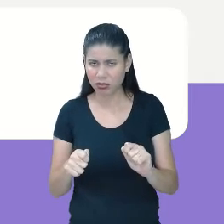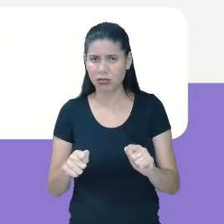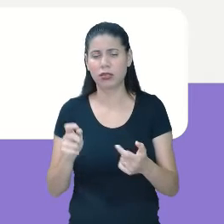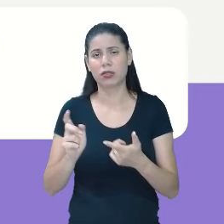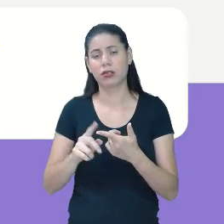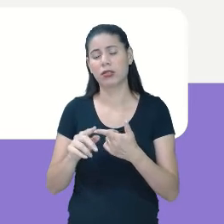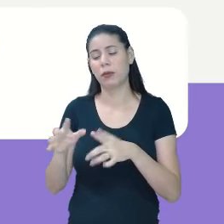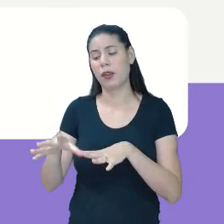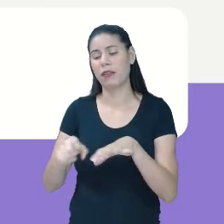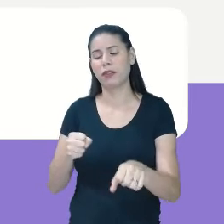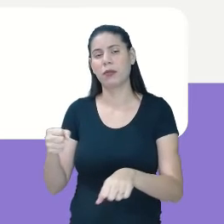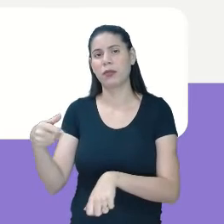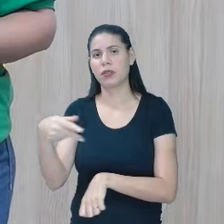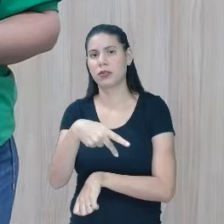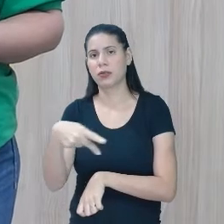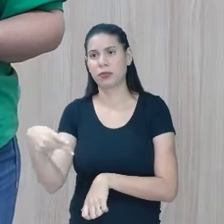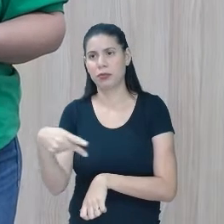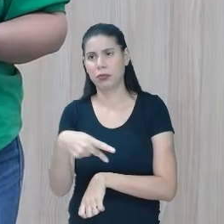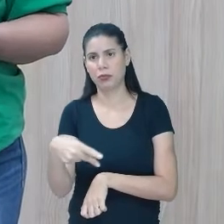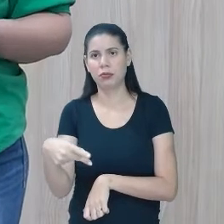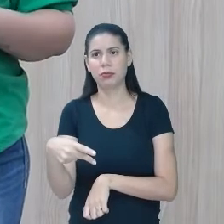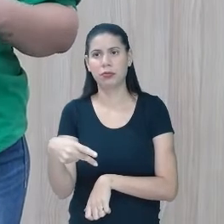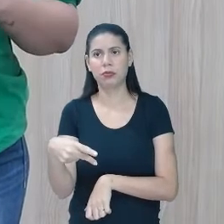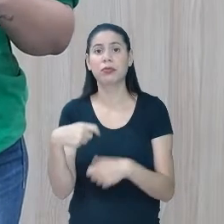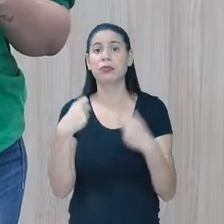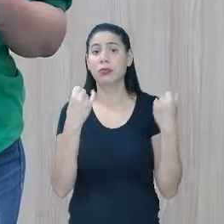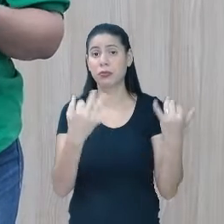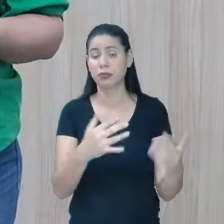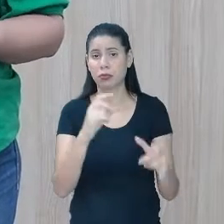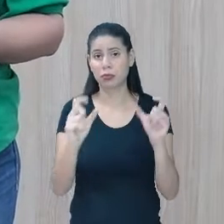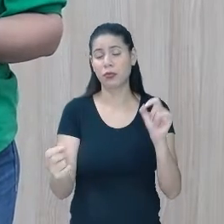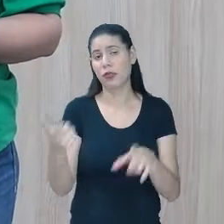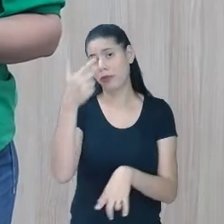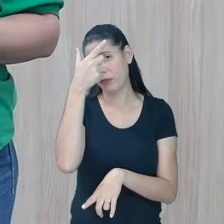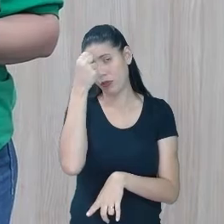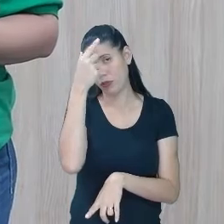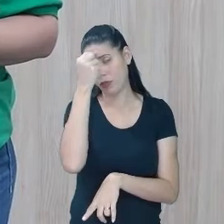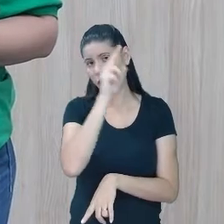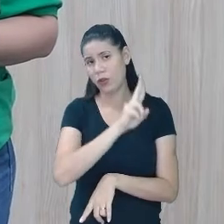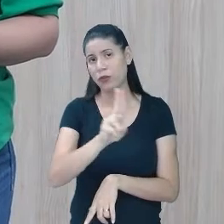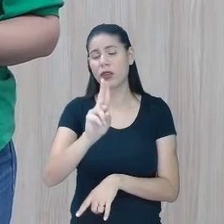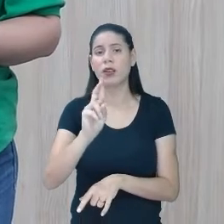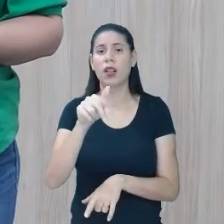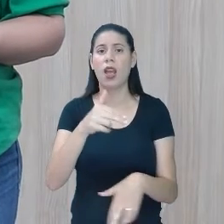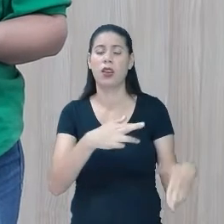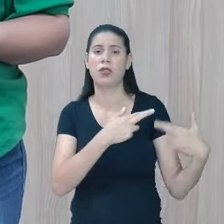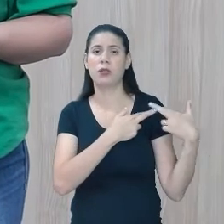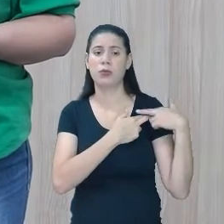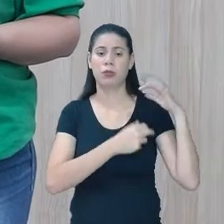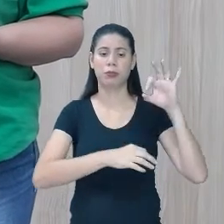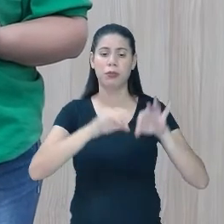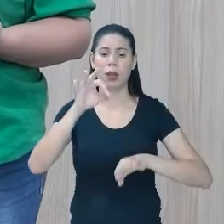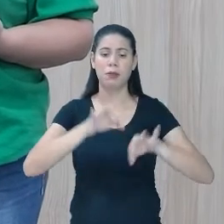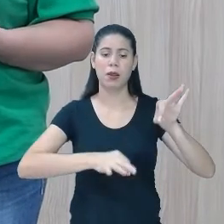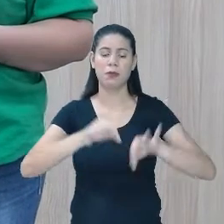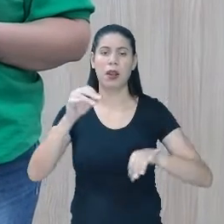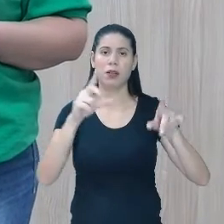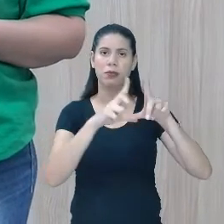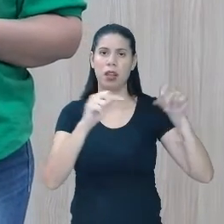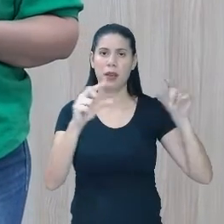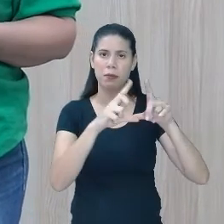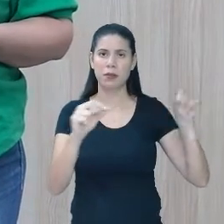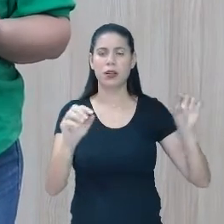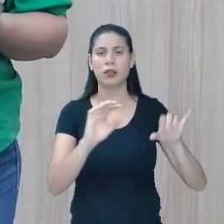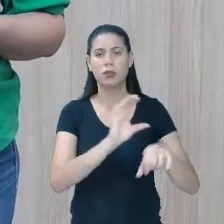formação dos professores, falamos que as universidades são responsáveis pela construção dessa matriz curricular.